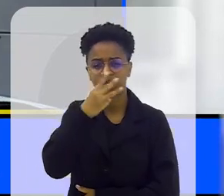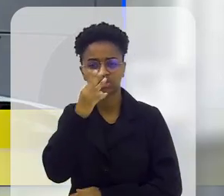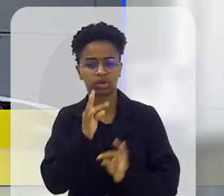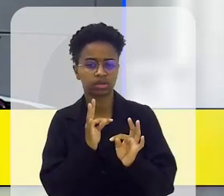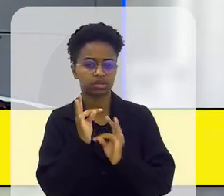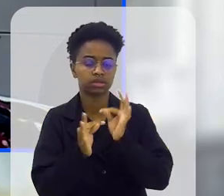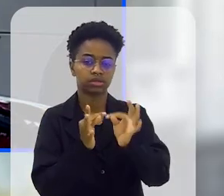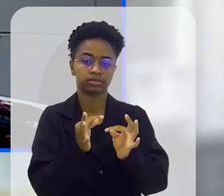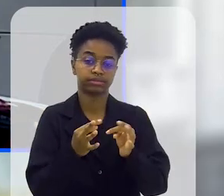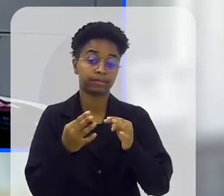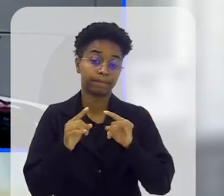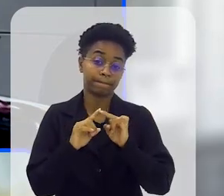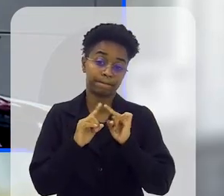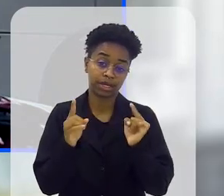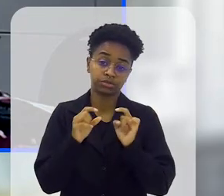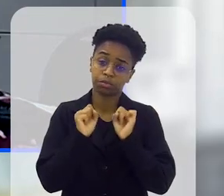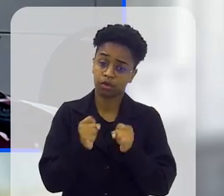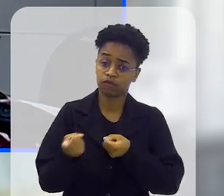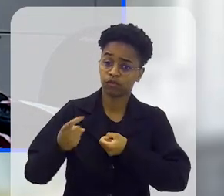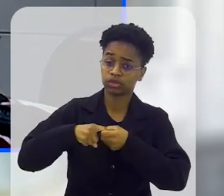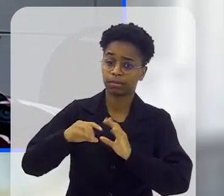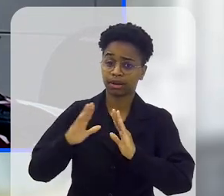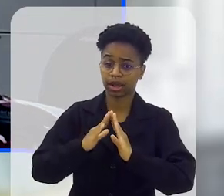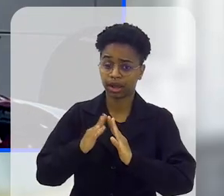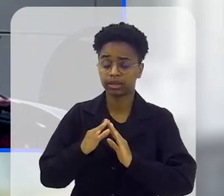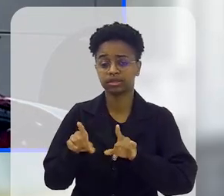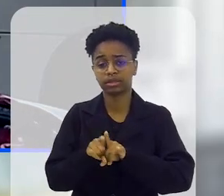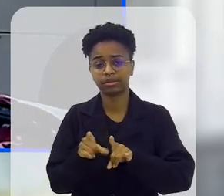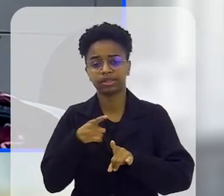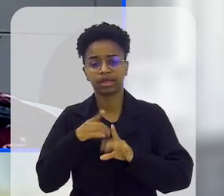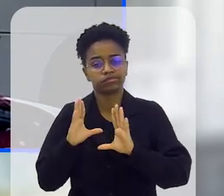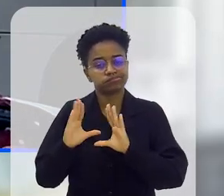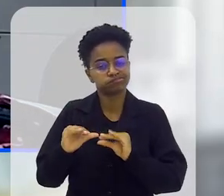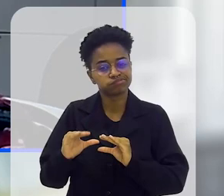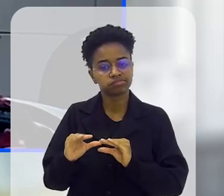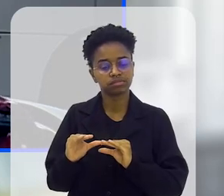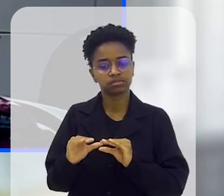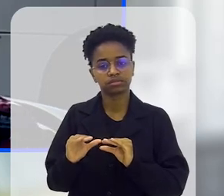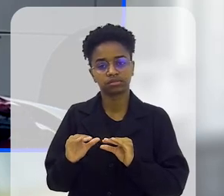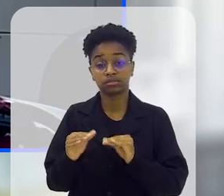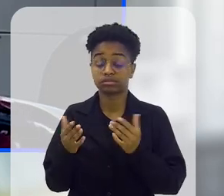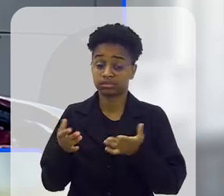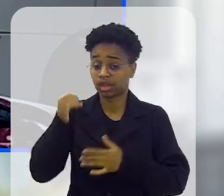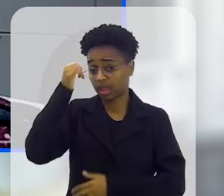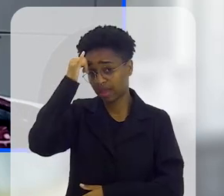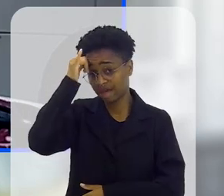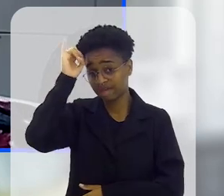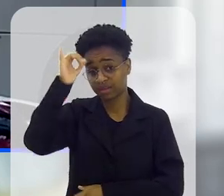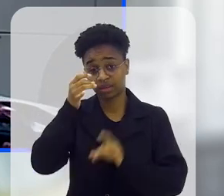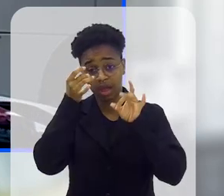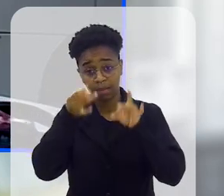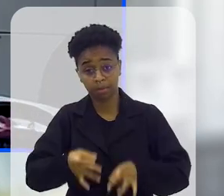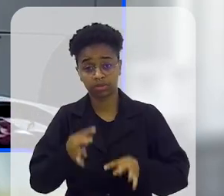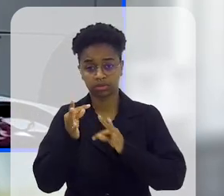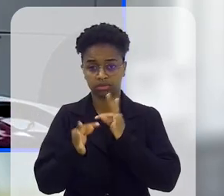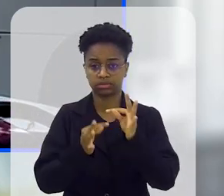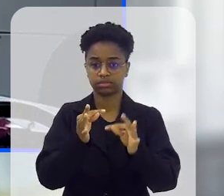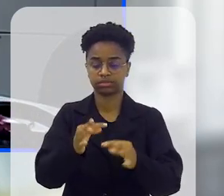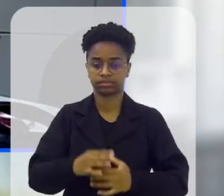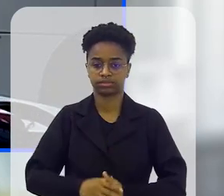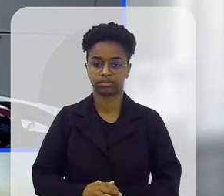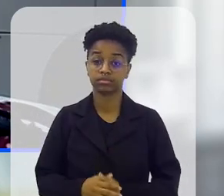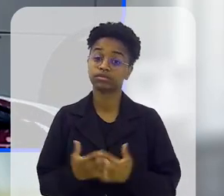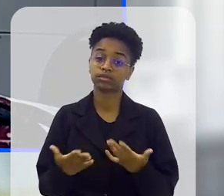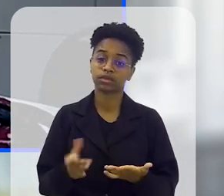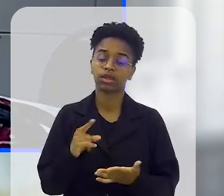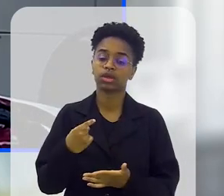três horas, né, e isso, ela podendo voltar para casa e tendo todo esse aconchego, né, vai evitar dela abandonar o